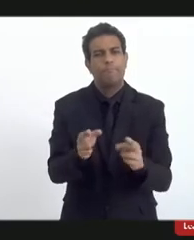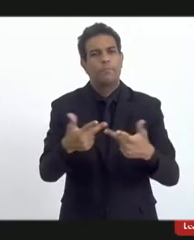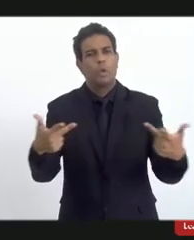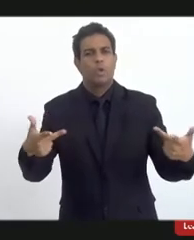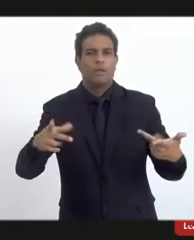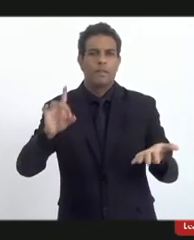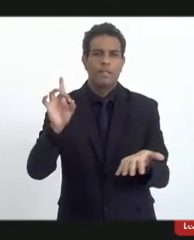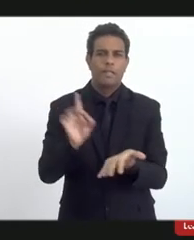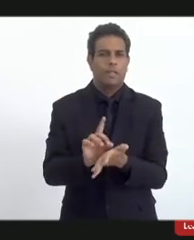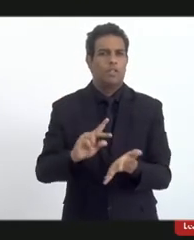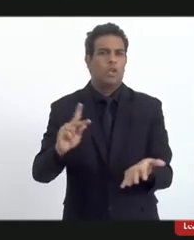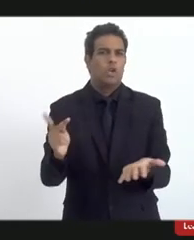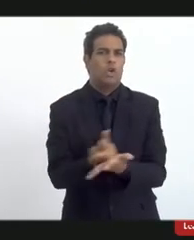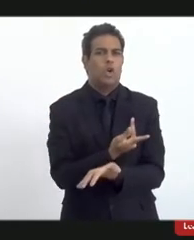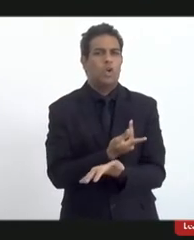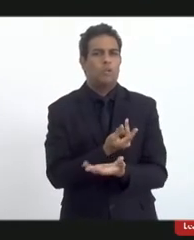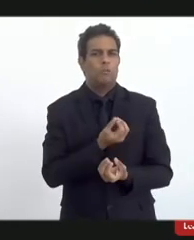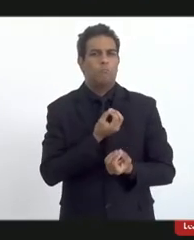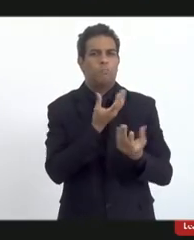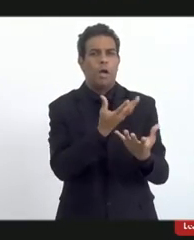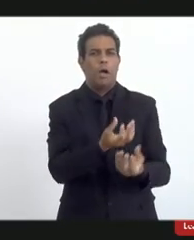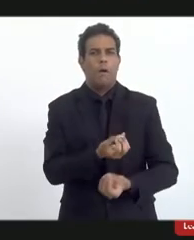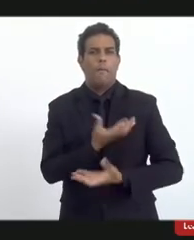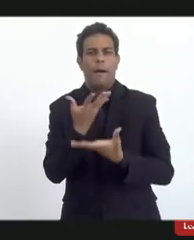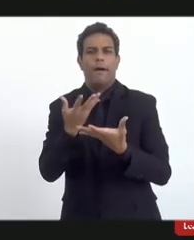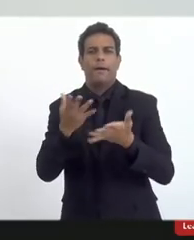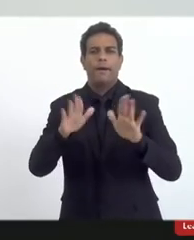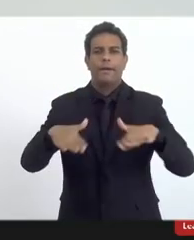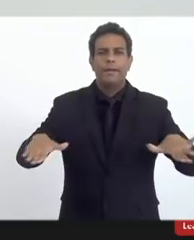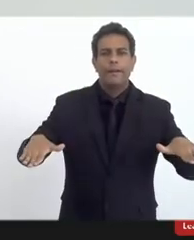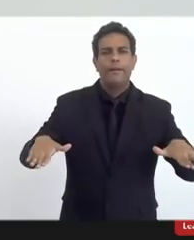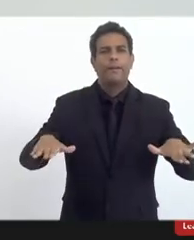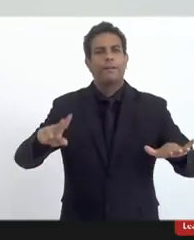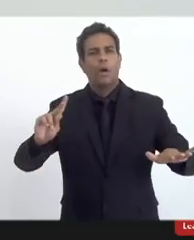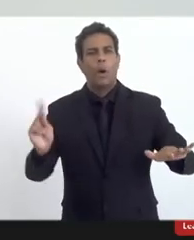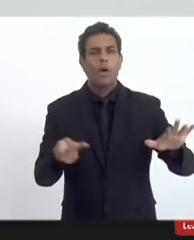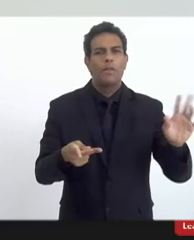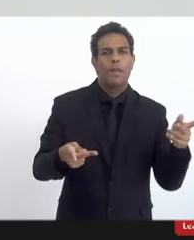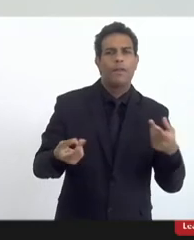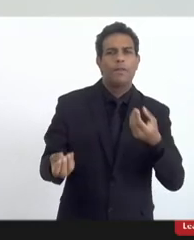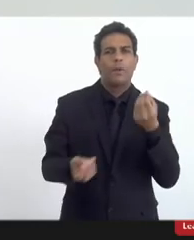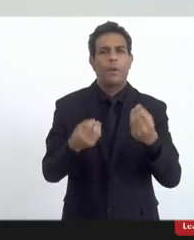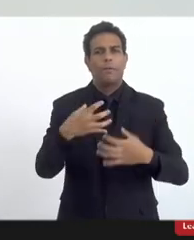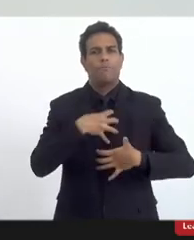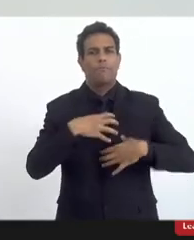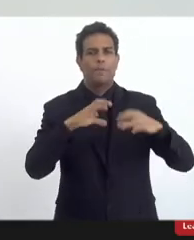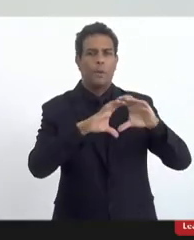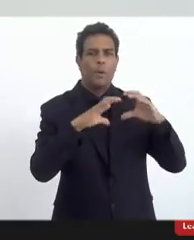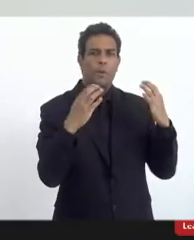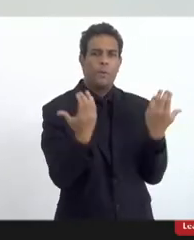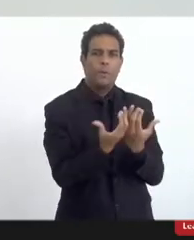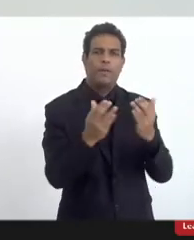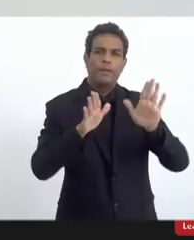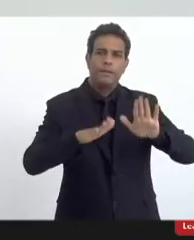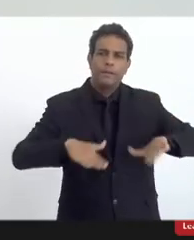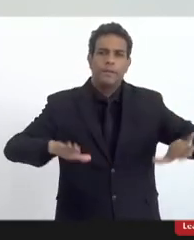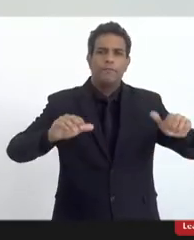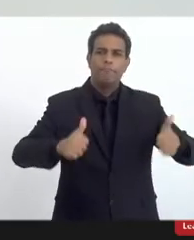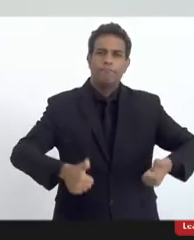concretos, relatos de crianças, situações que acontecem, porque a comunidade escolar é um espaço